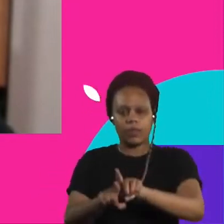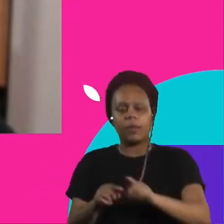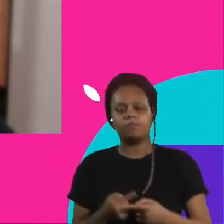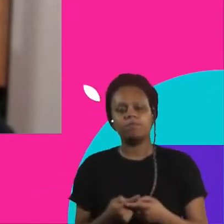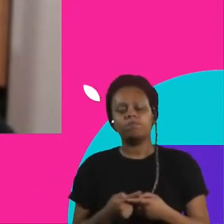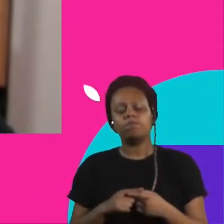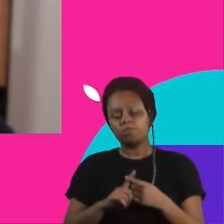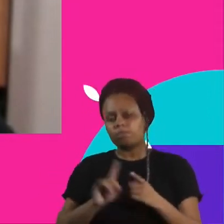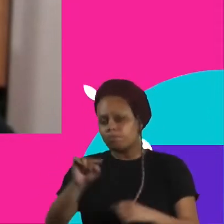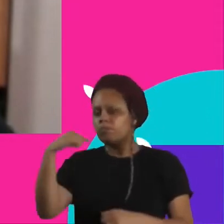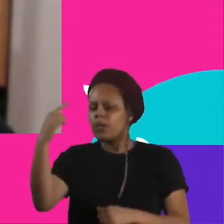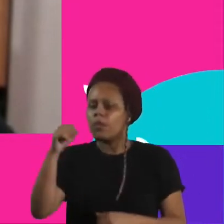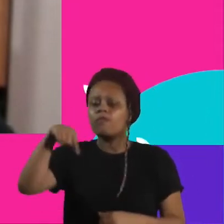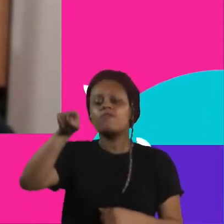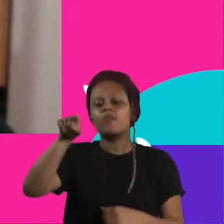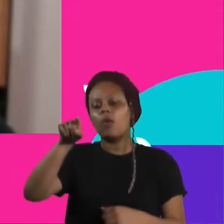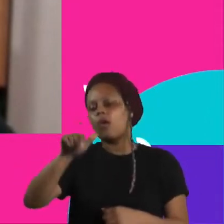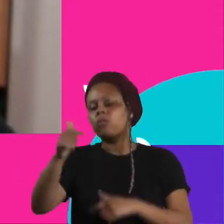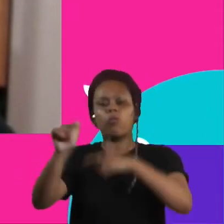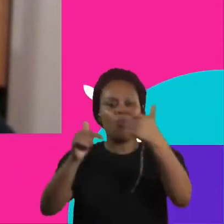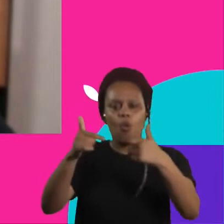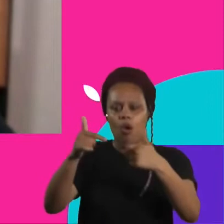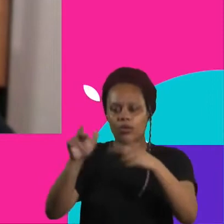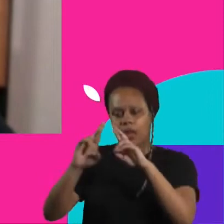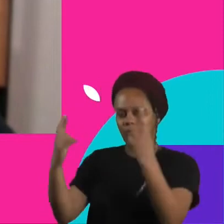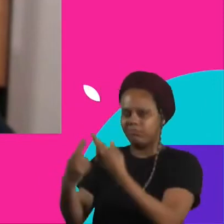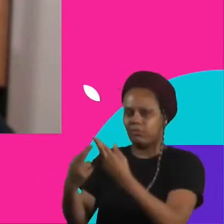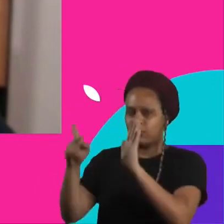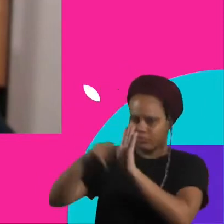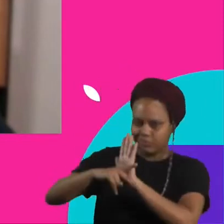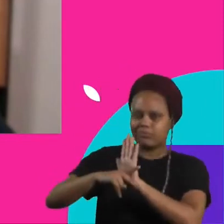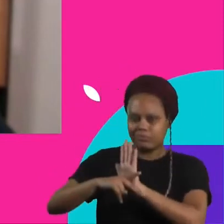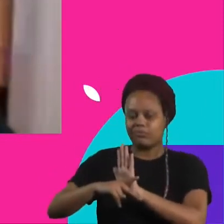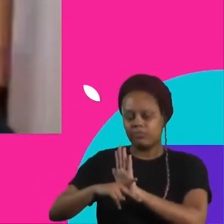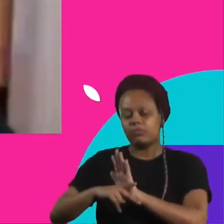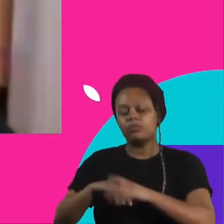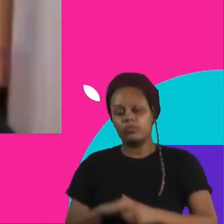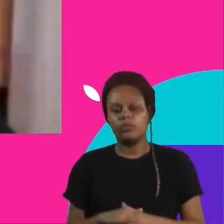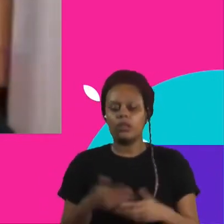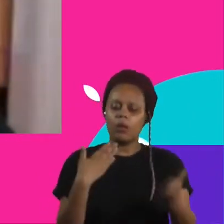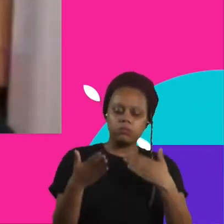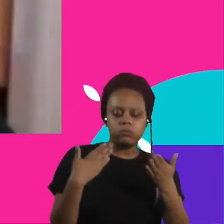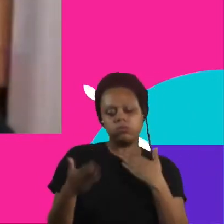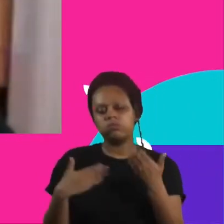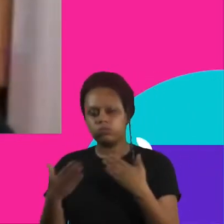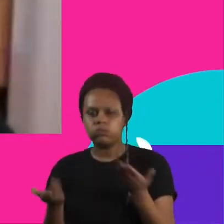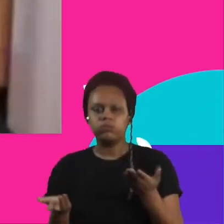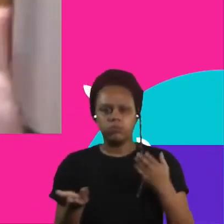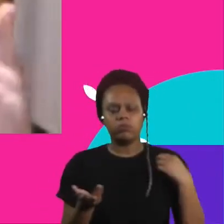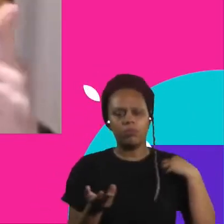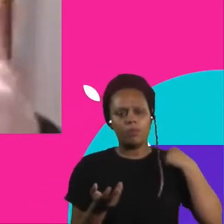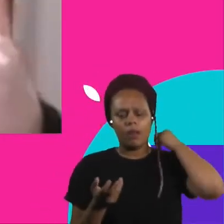hackers também. Ela era uma figura sempre muito presente numa... num desses encontros que era pra